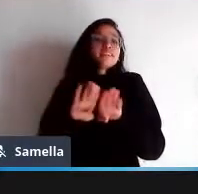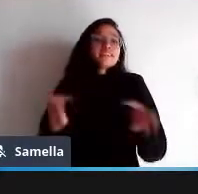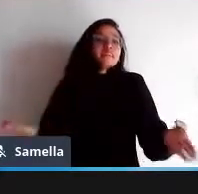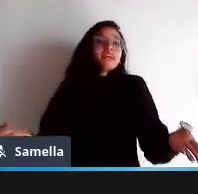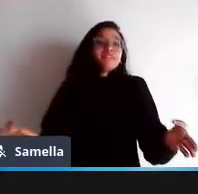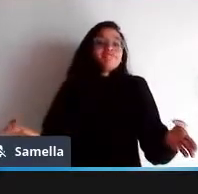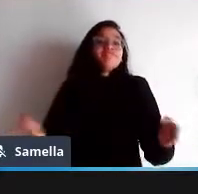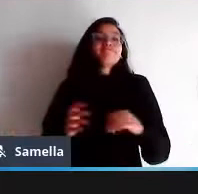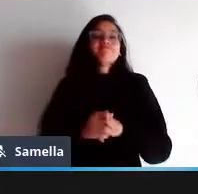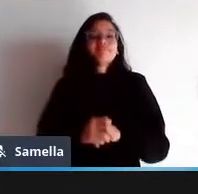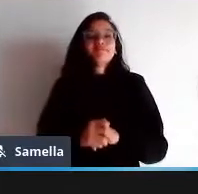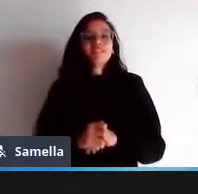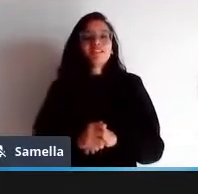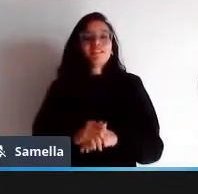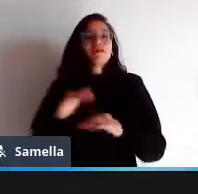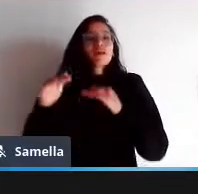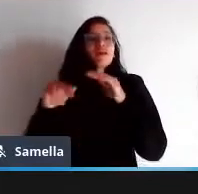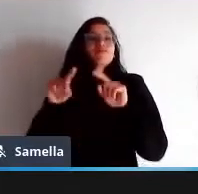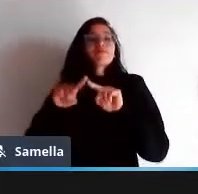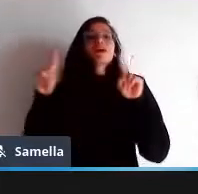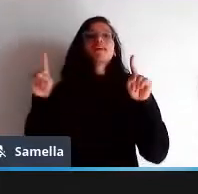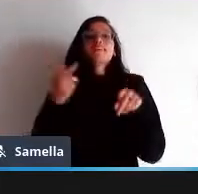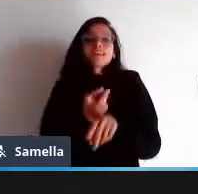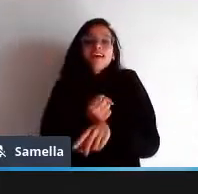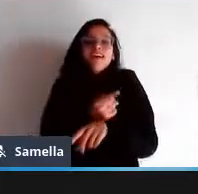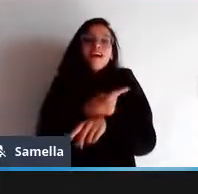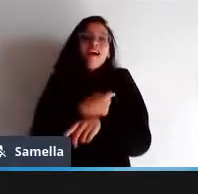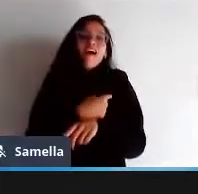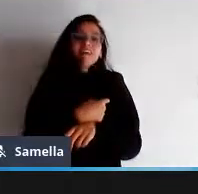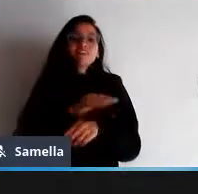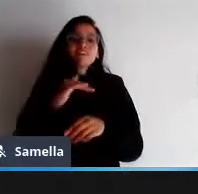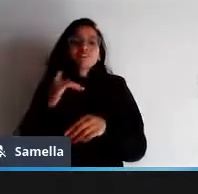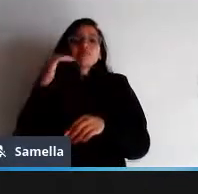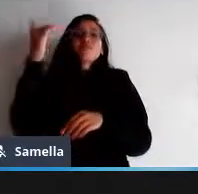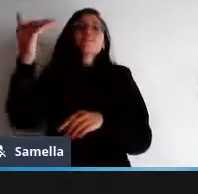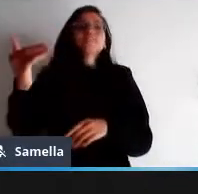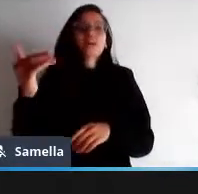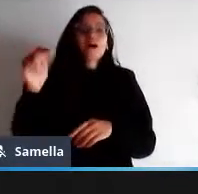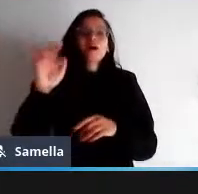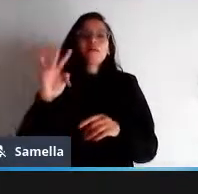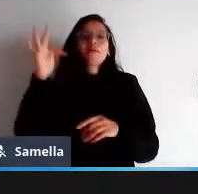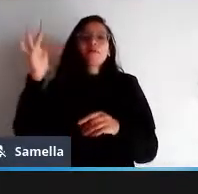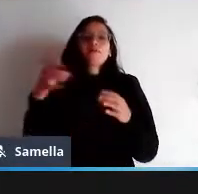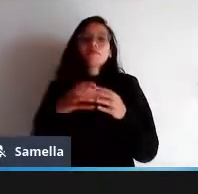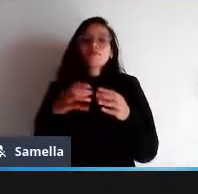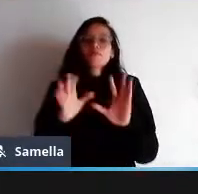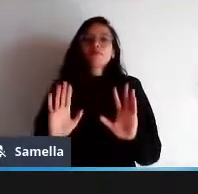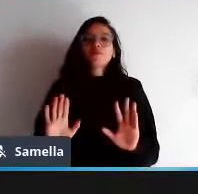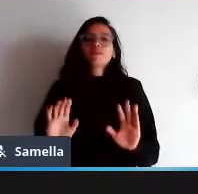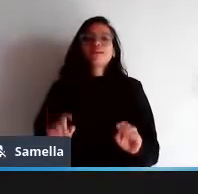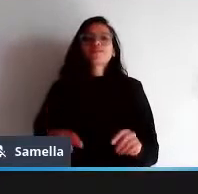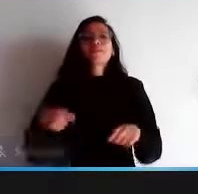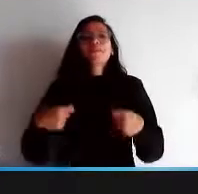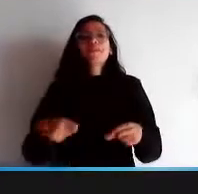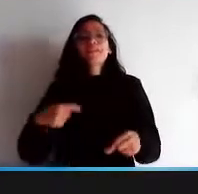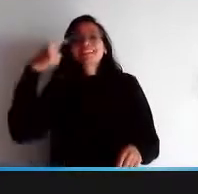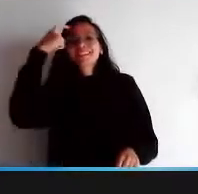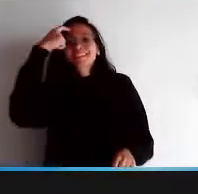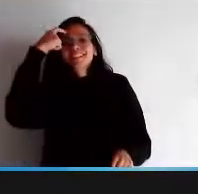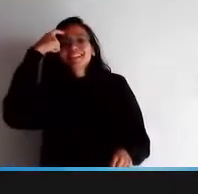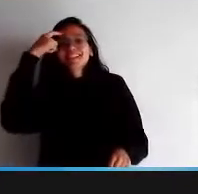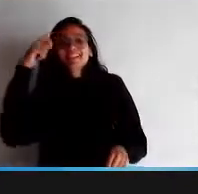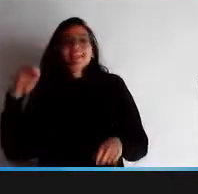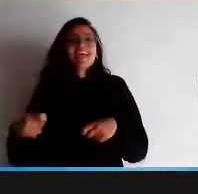antes da gente passar para uma definição de comunidade a gente tem que entender um pouco de onde vem essa coisa